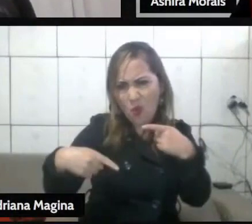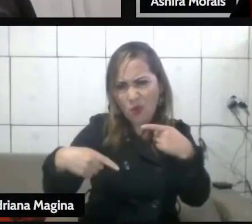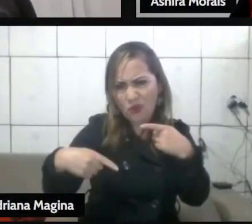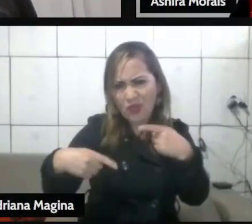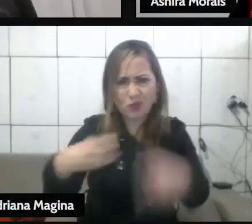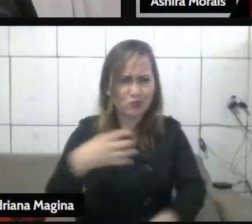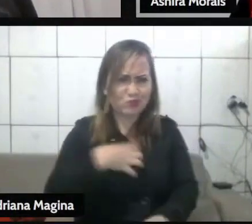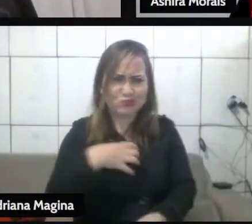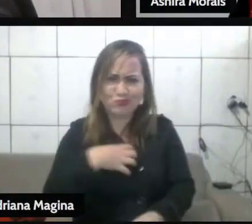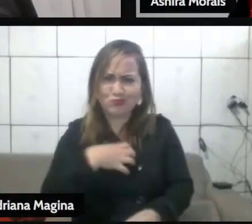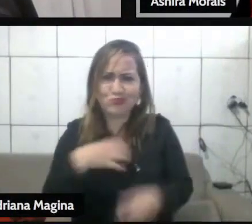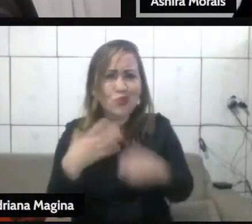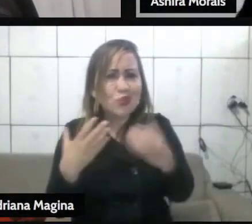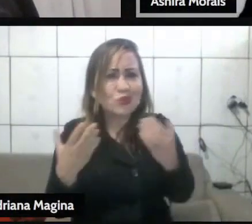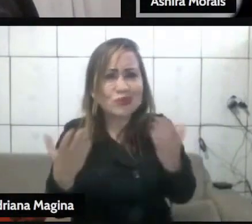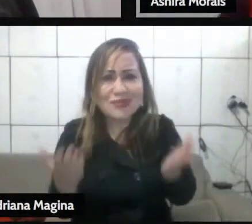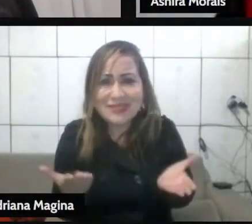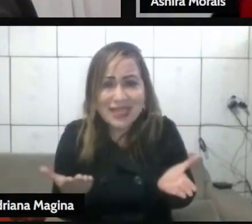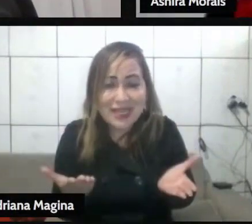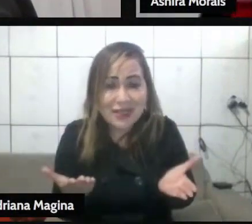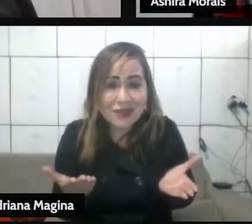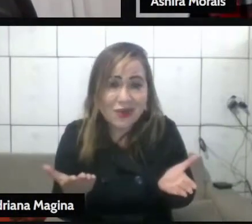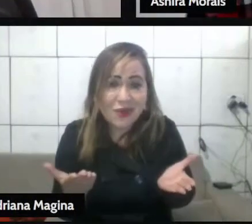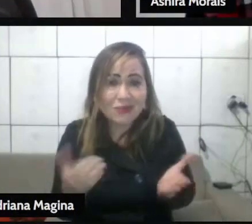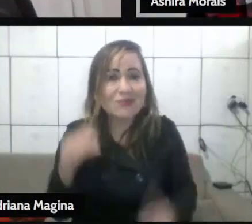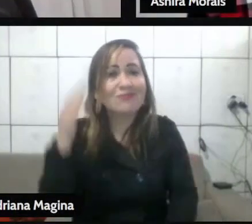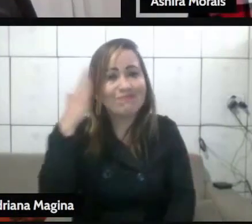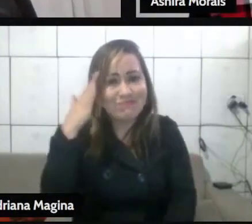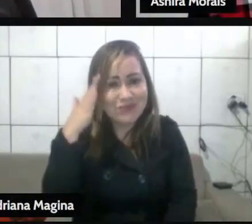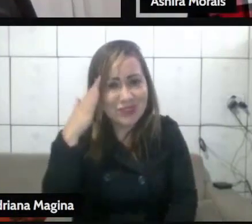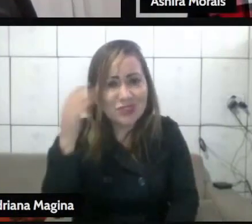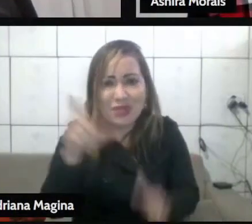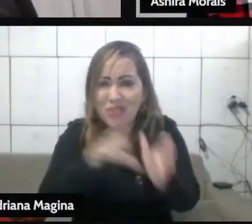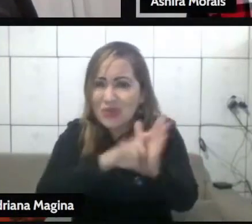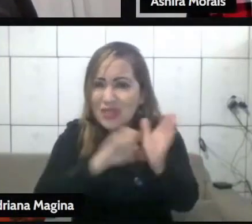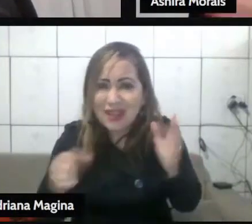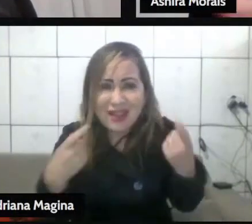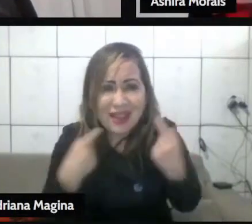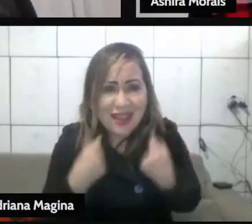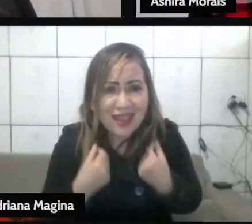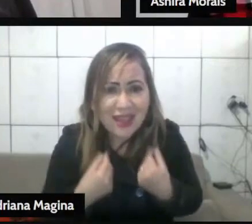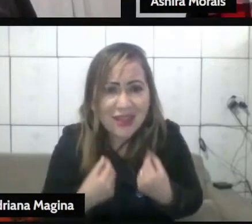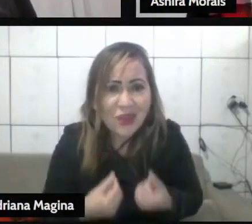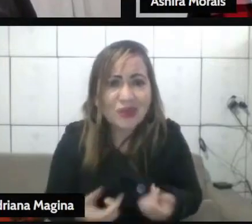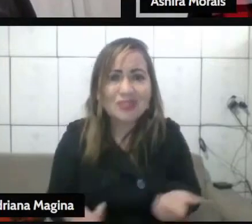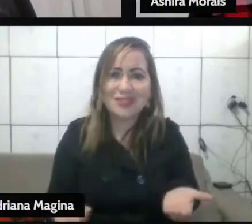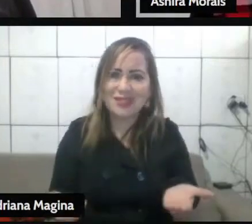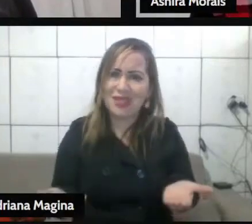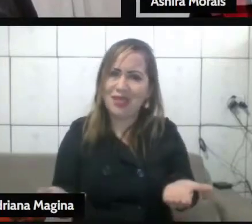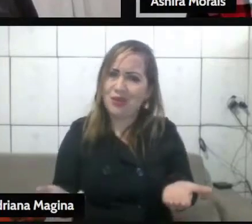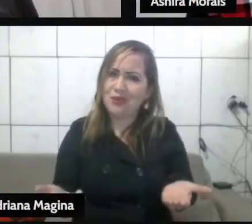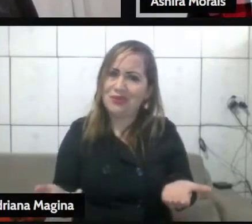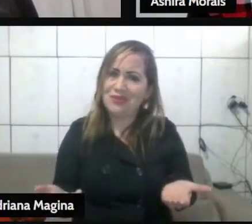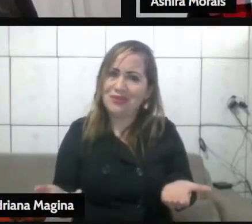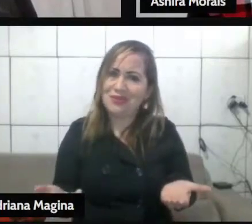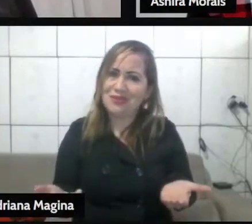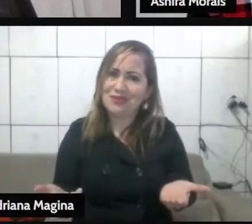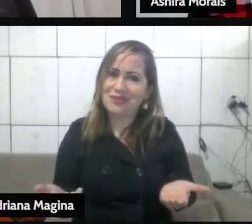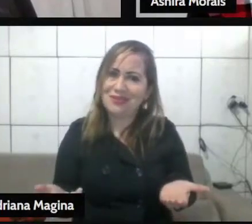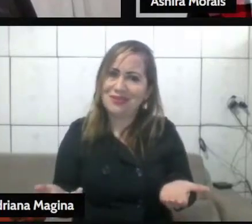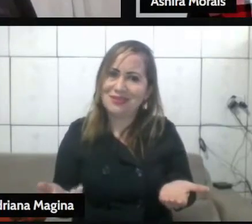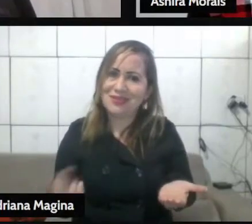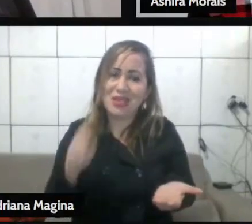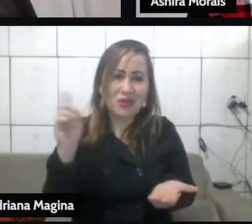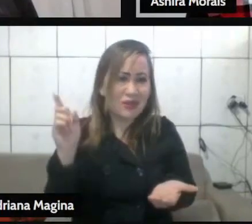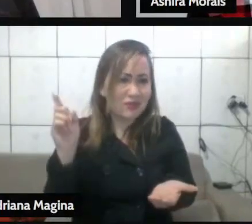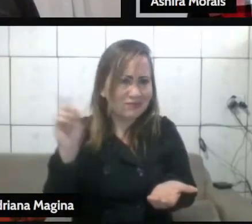quê, possivelmente? Porque esse não era o entendimento da lei ortodoxa, a não ser que ele, como um judeu helenizado, vindo lá